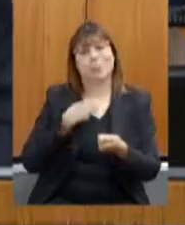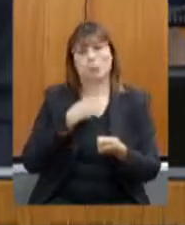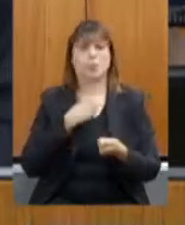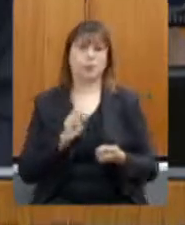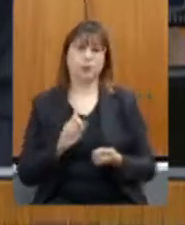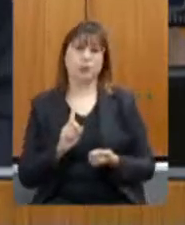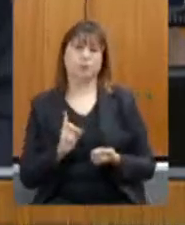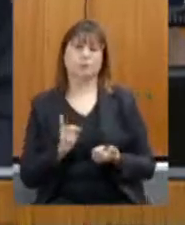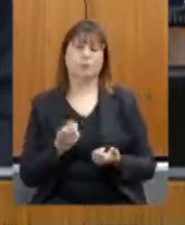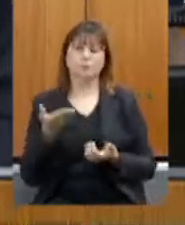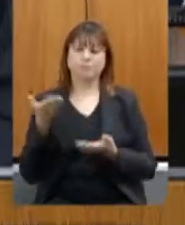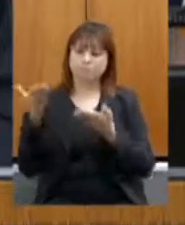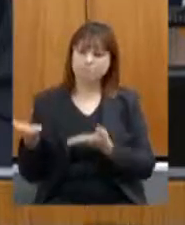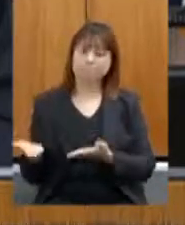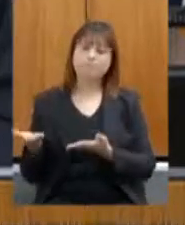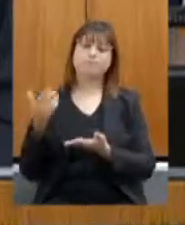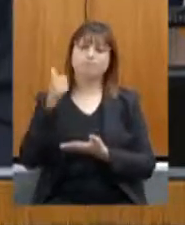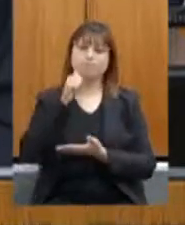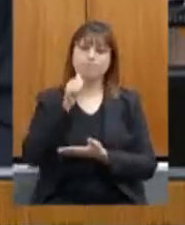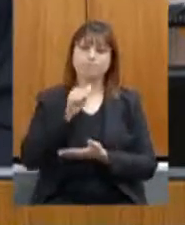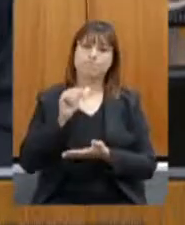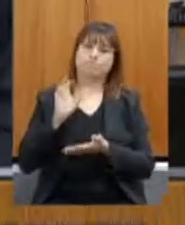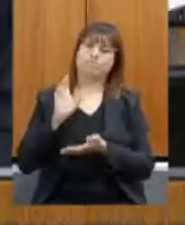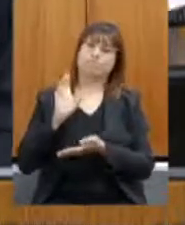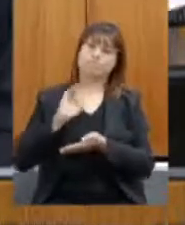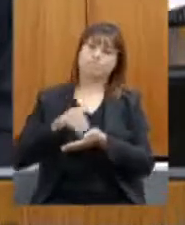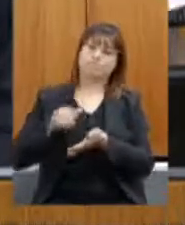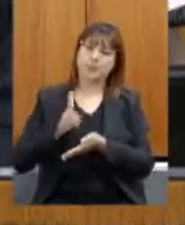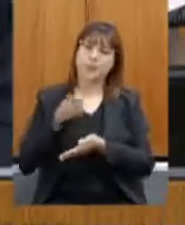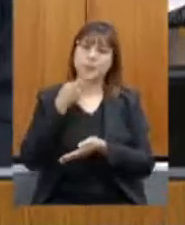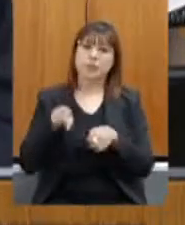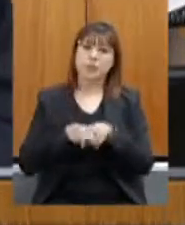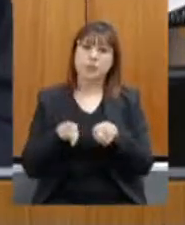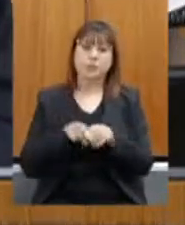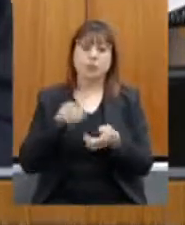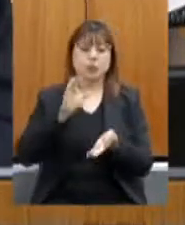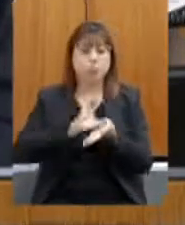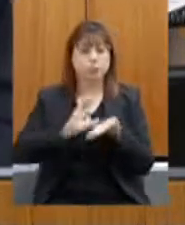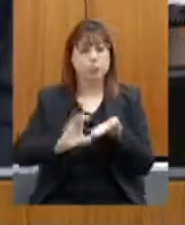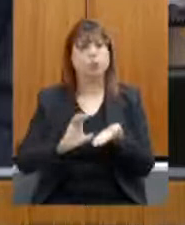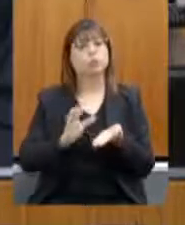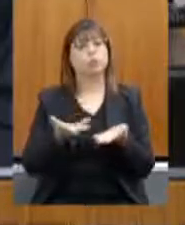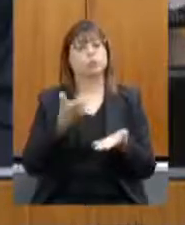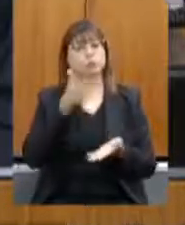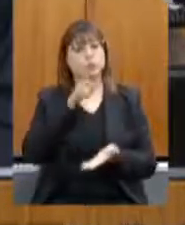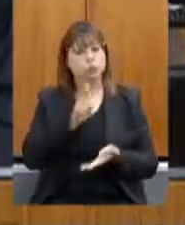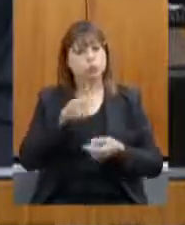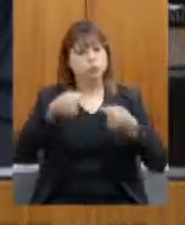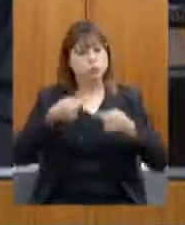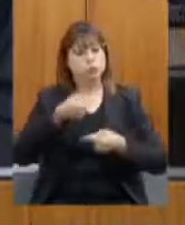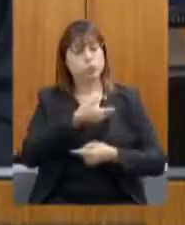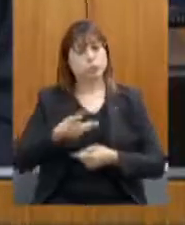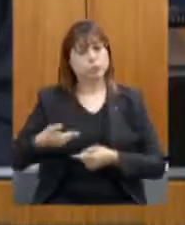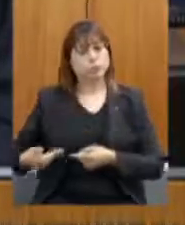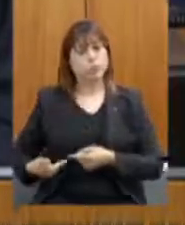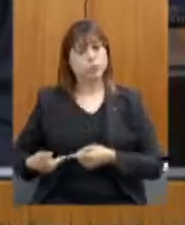comenta com recursos com recursos para que a política pública chegue nos